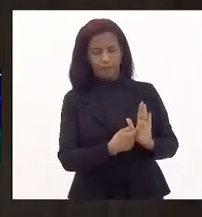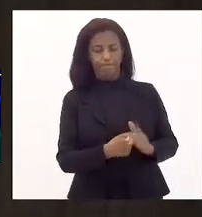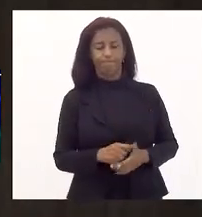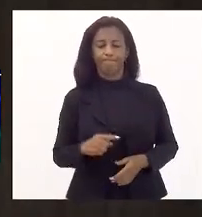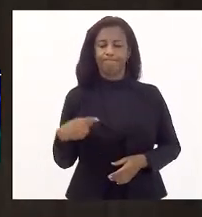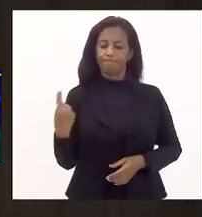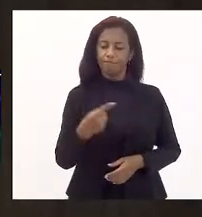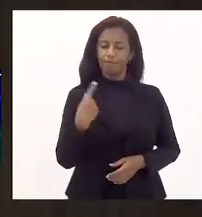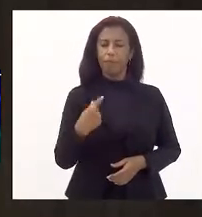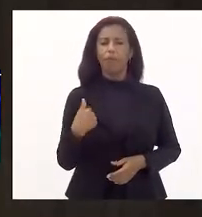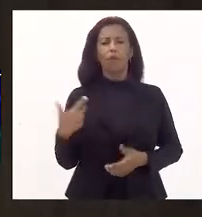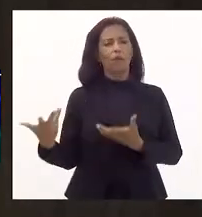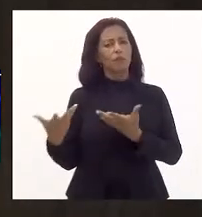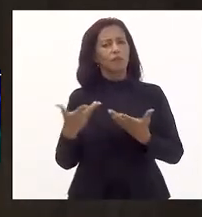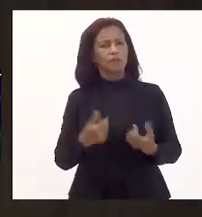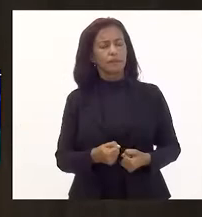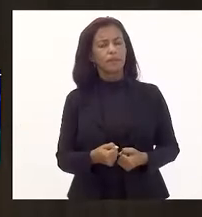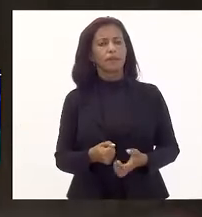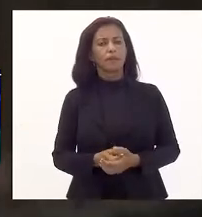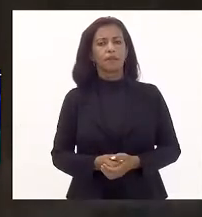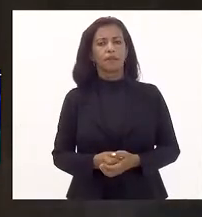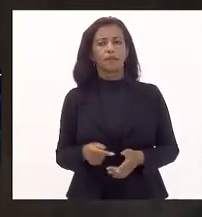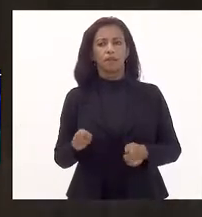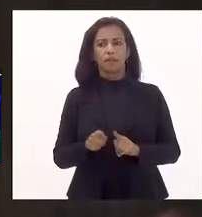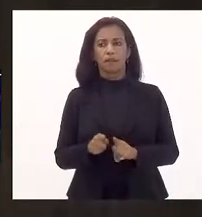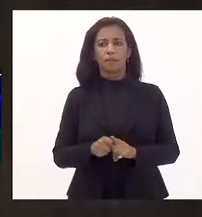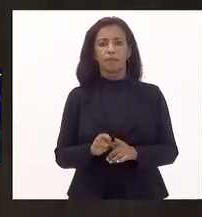inclusive, acolhendo, que foi, inclusive,